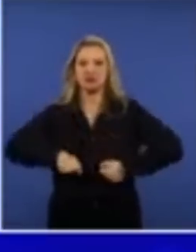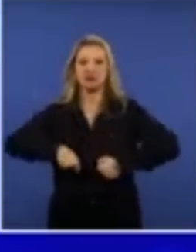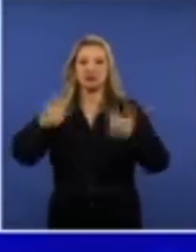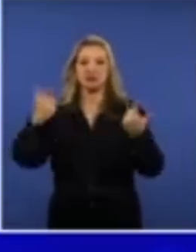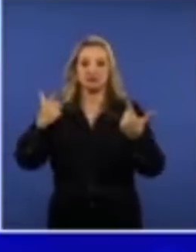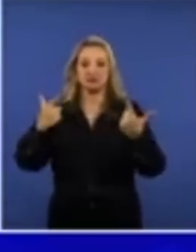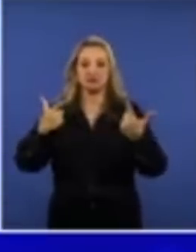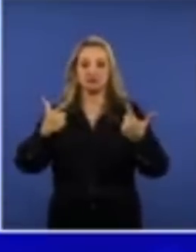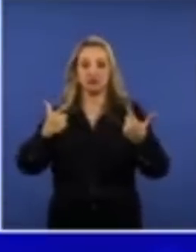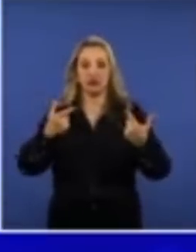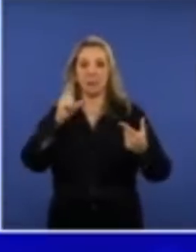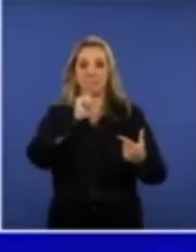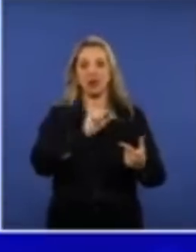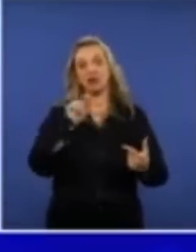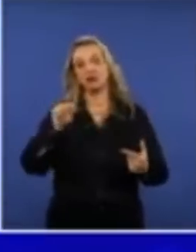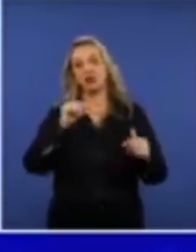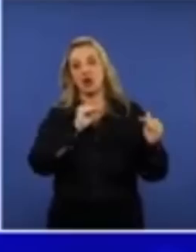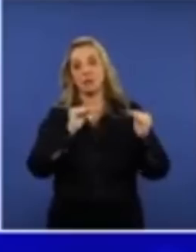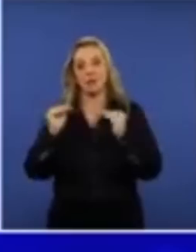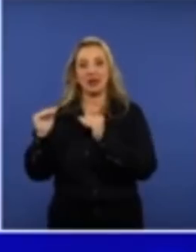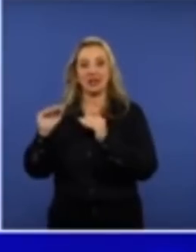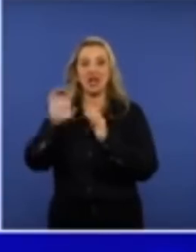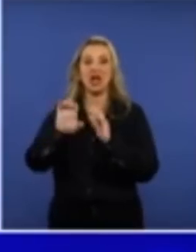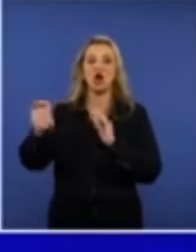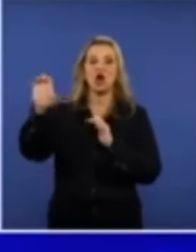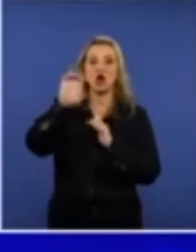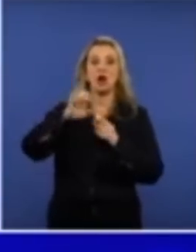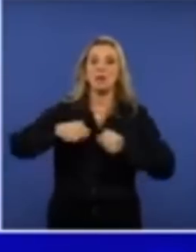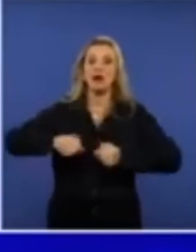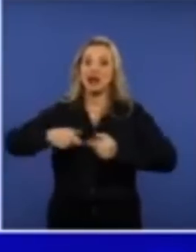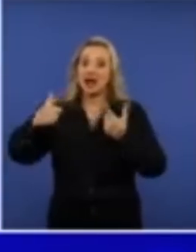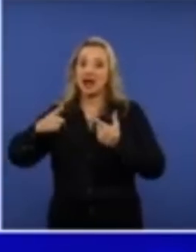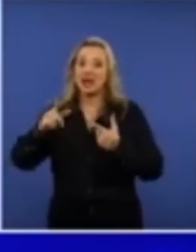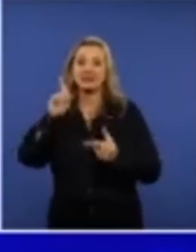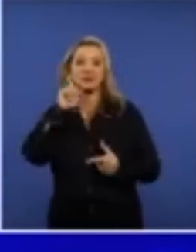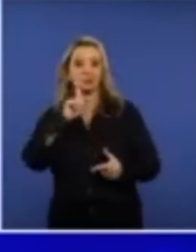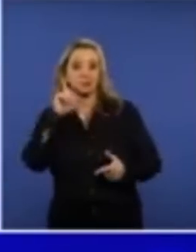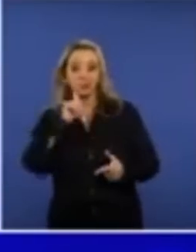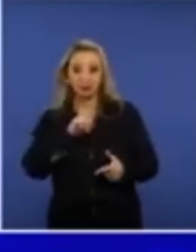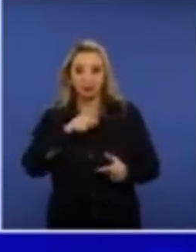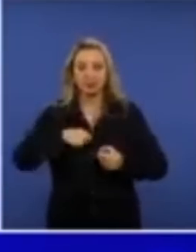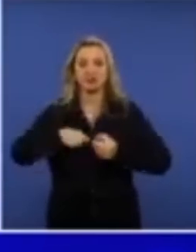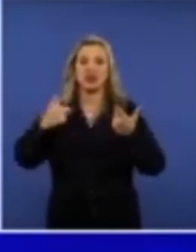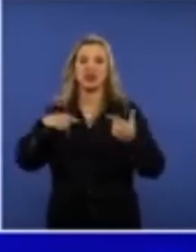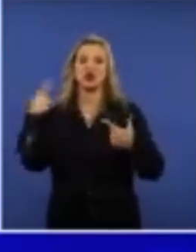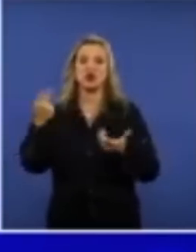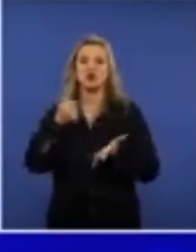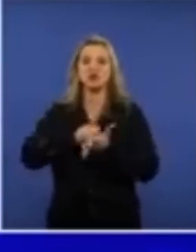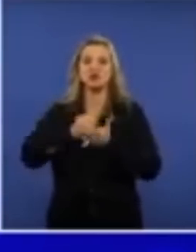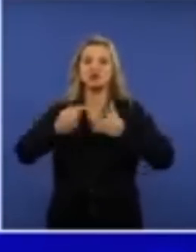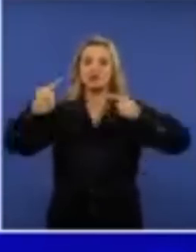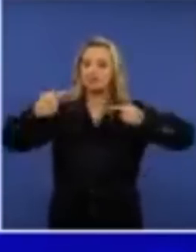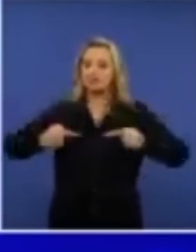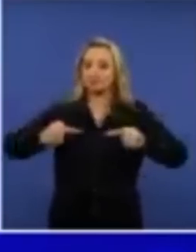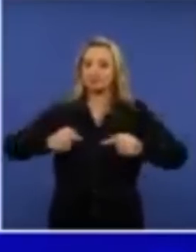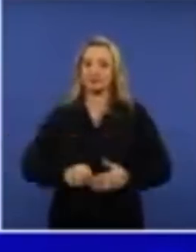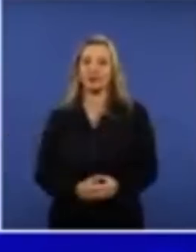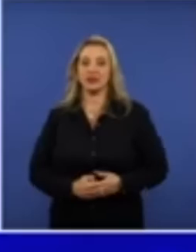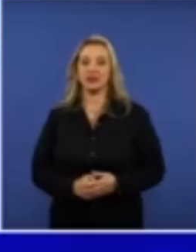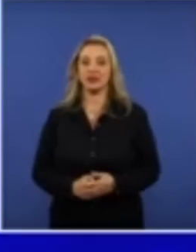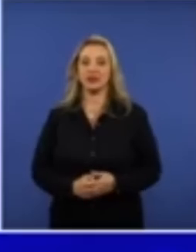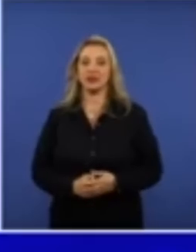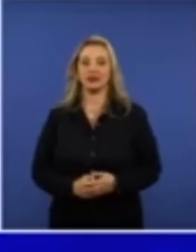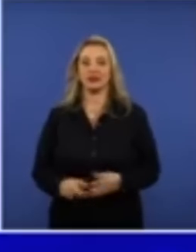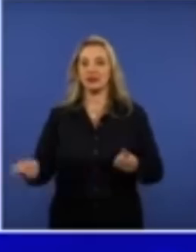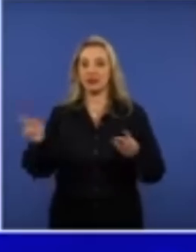capita muito menos do que aquele padrão que a Europa, por exemplo, gasta, que os Estados Unidos gastam, e hoje nós estamos obrigados a competir com eles, em terceiros